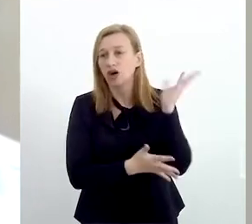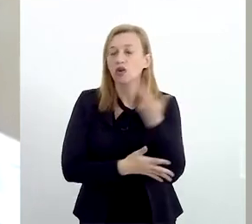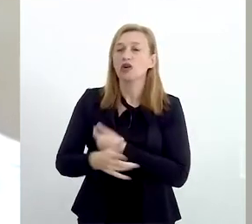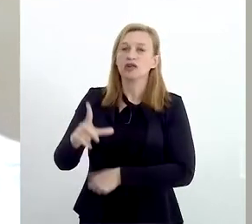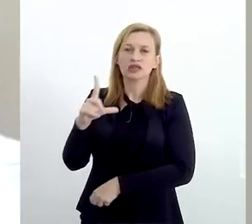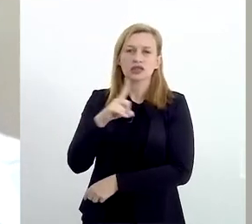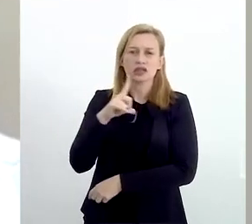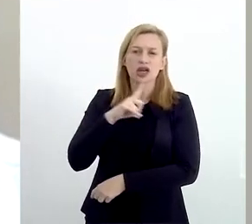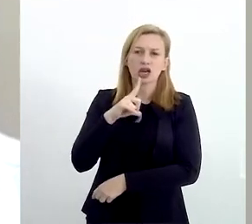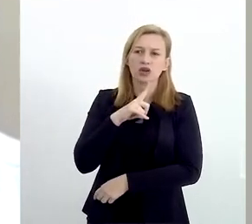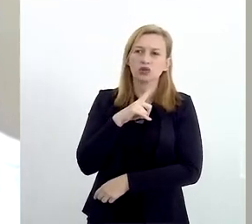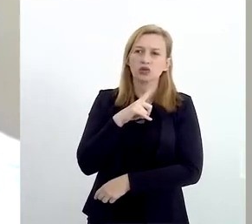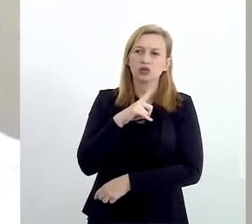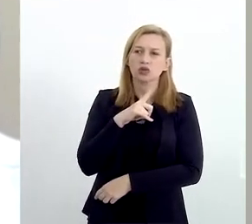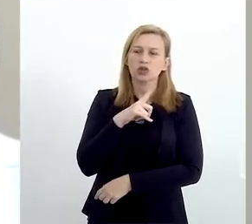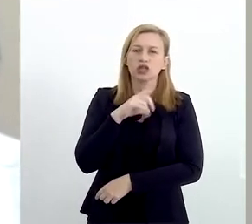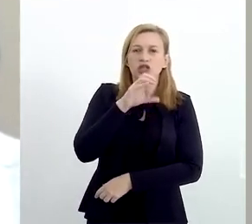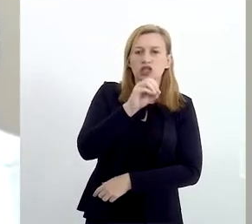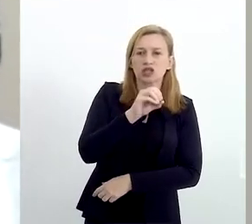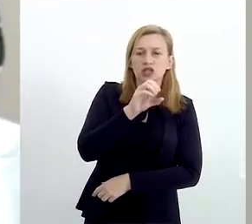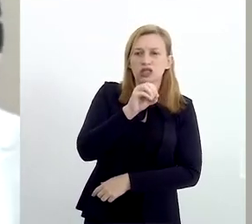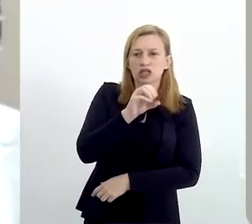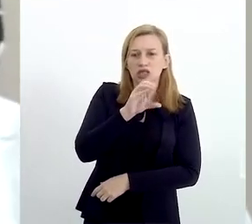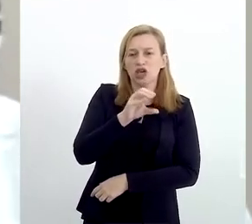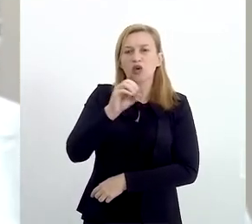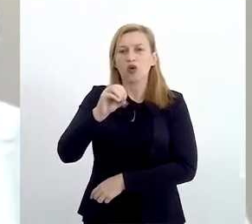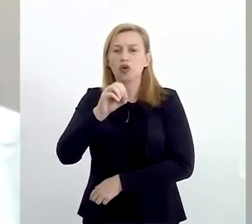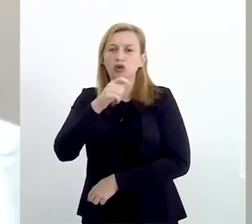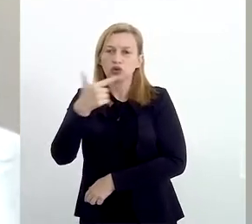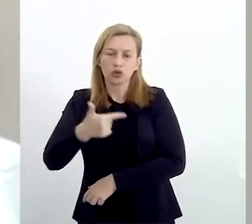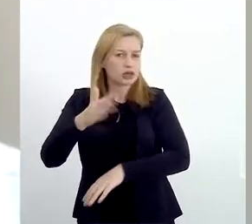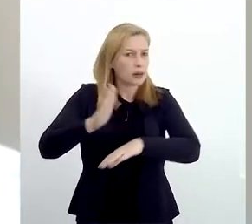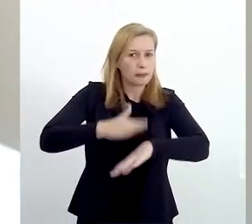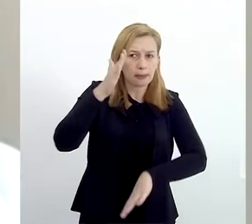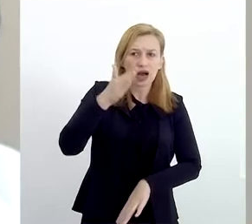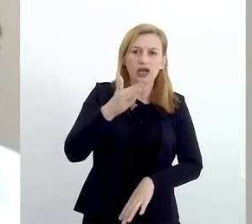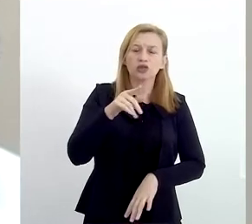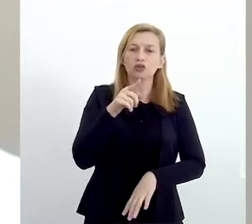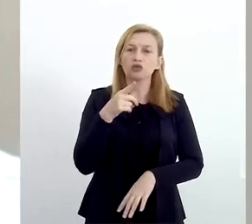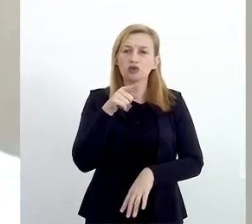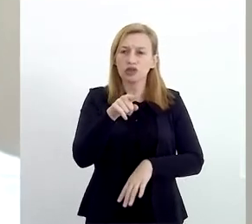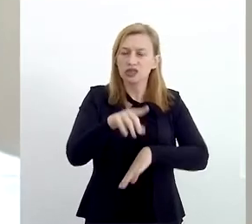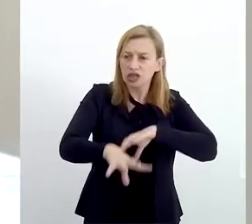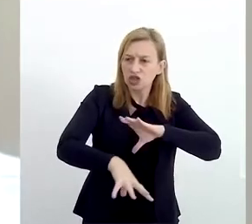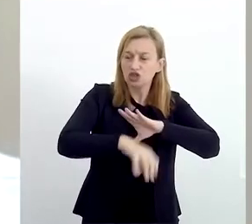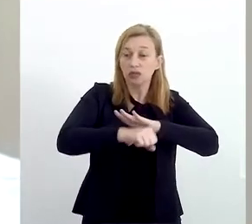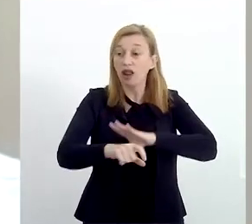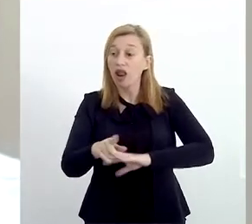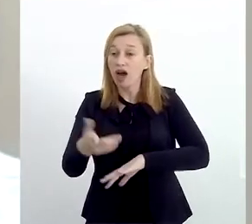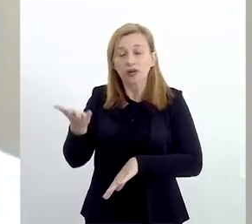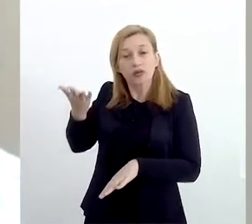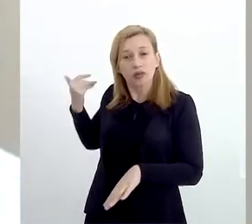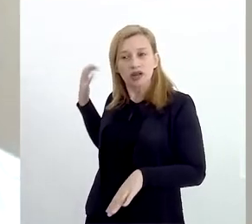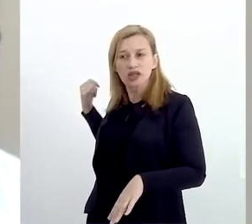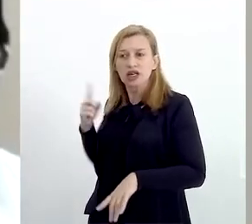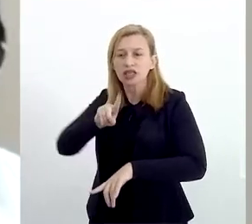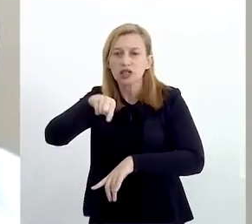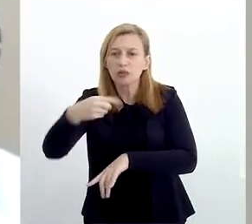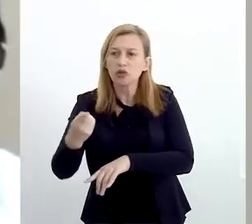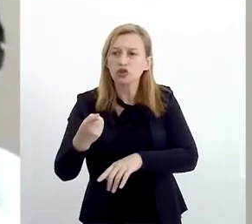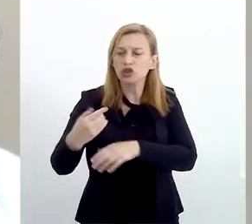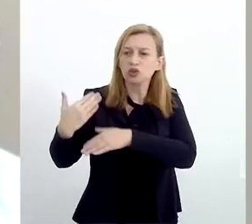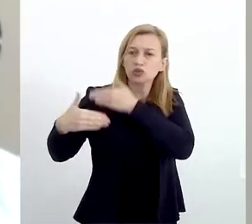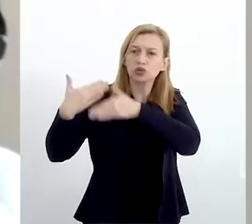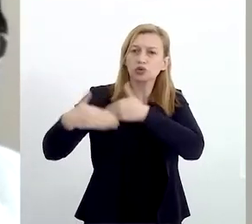tem uma emissão de CO2 muito maior quando você extrai essa matéria-prima lá atrás. Depois você